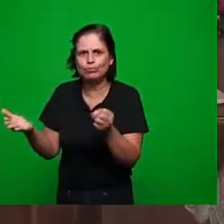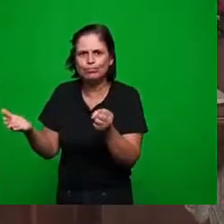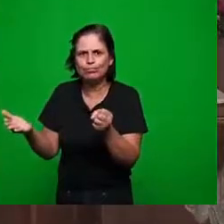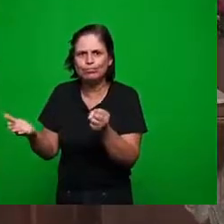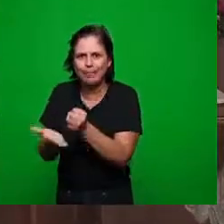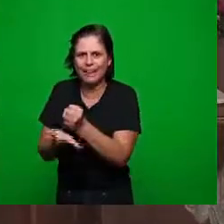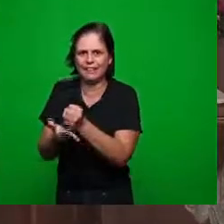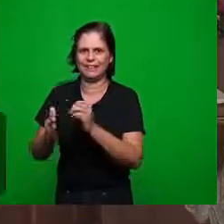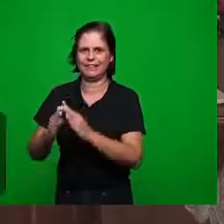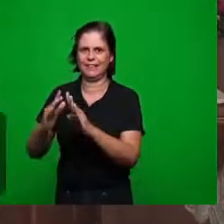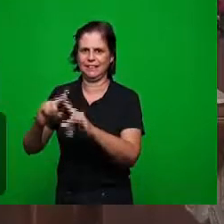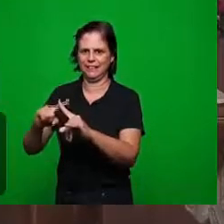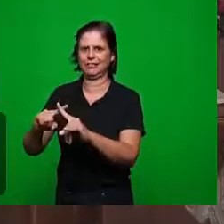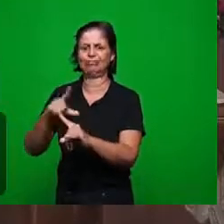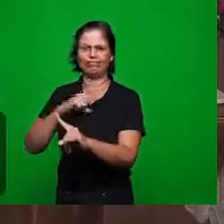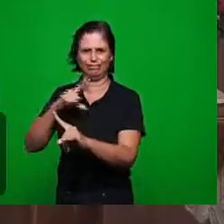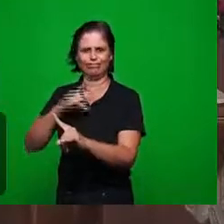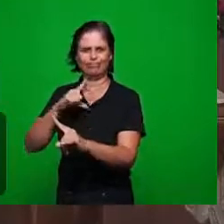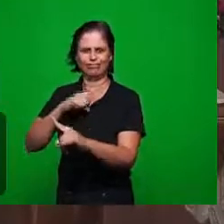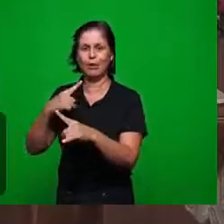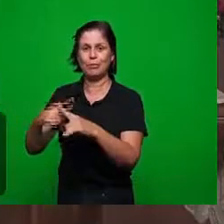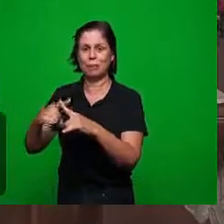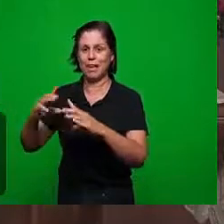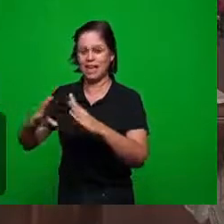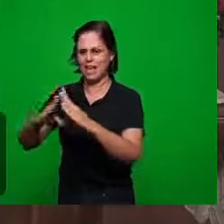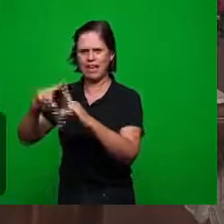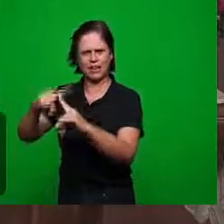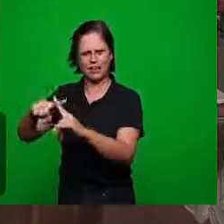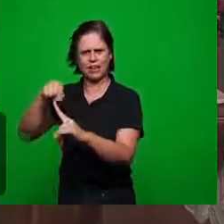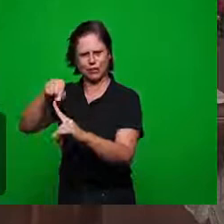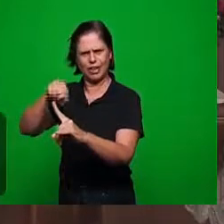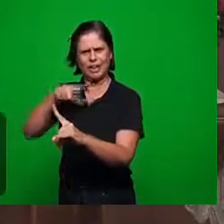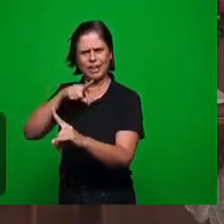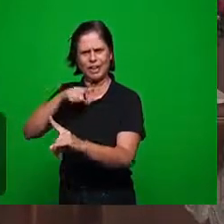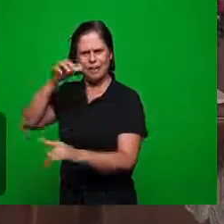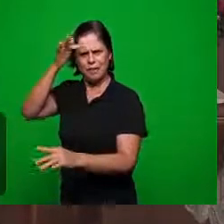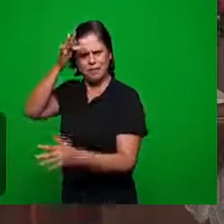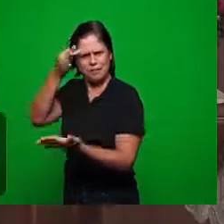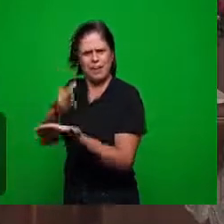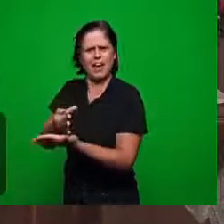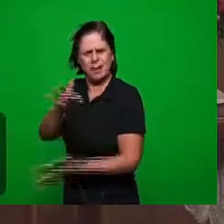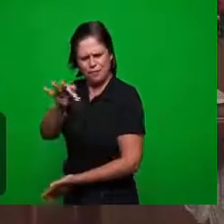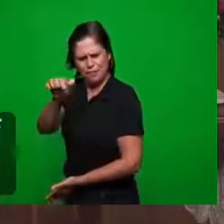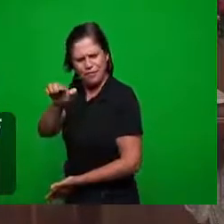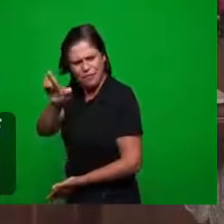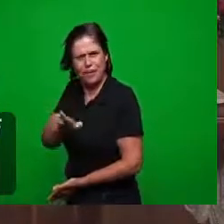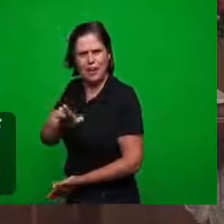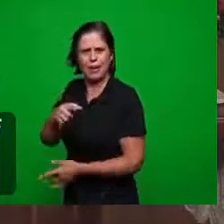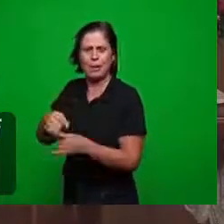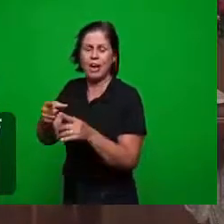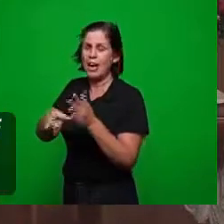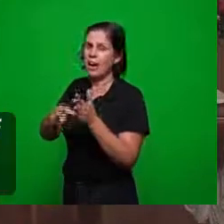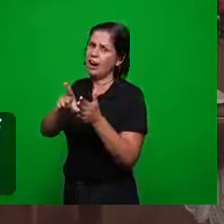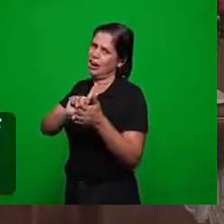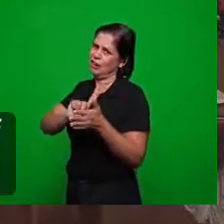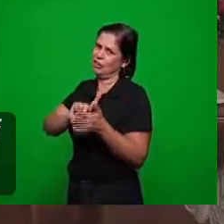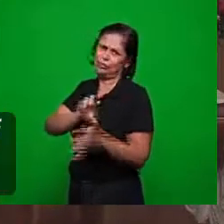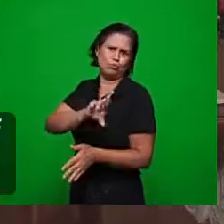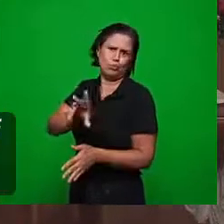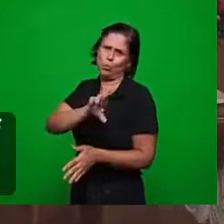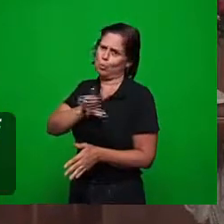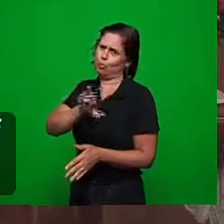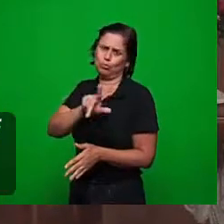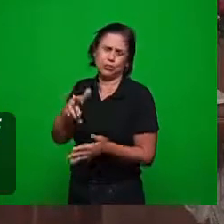a igreja como instituição de fé porque antes não era uma instituição de fé